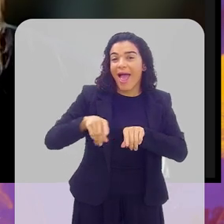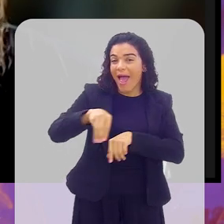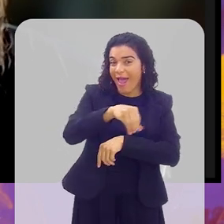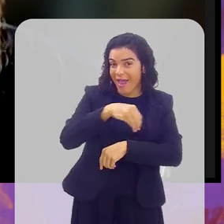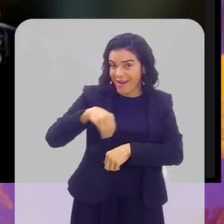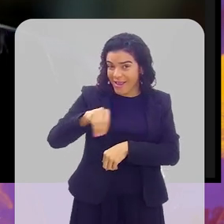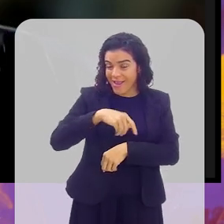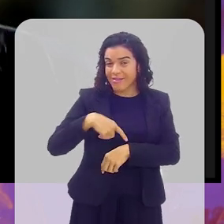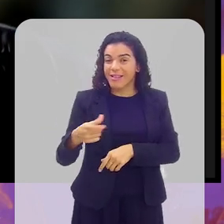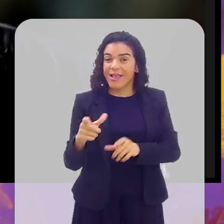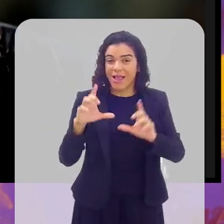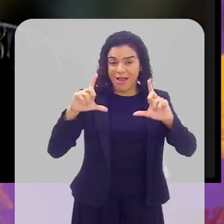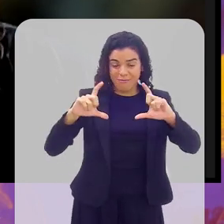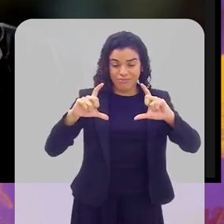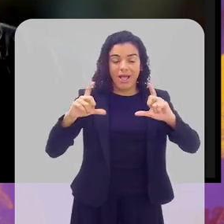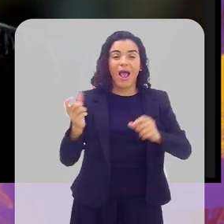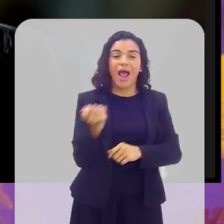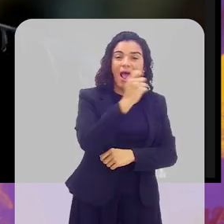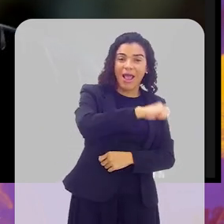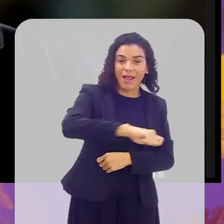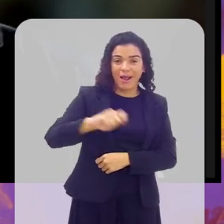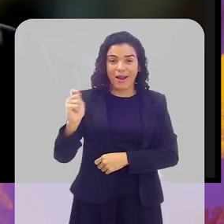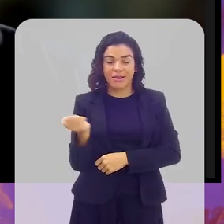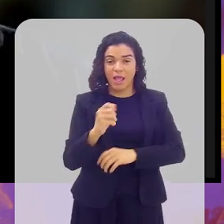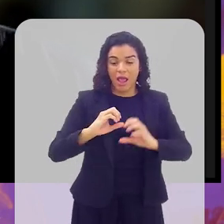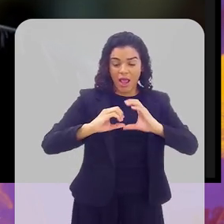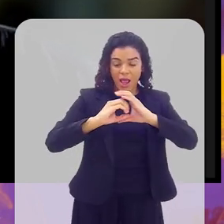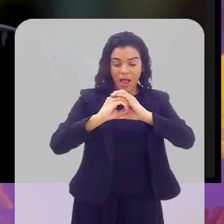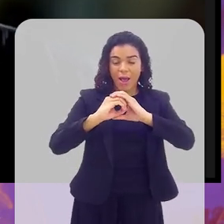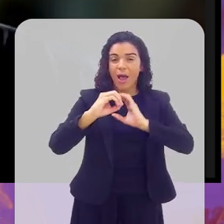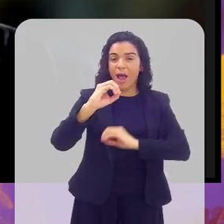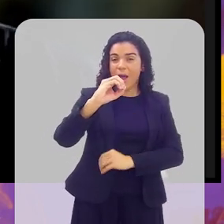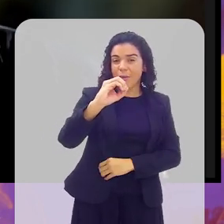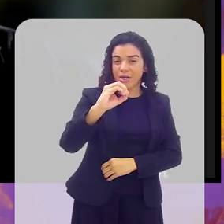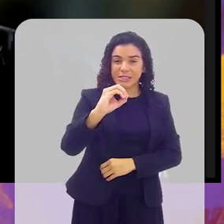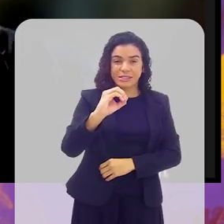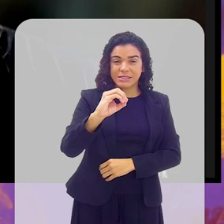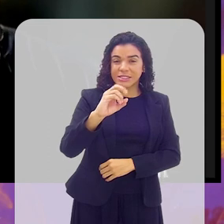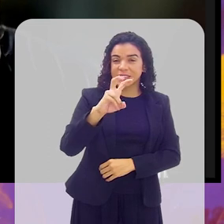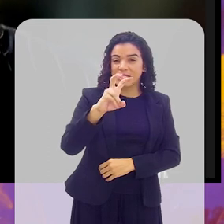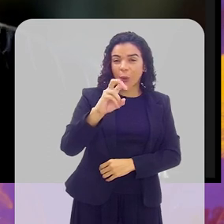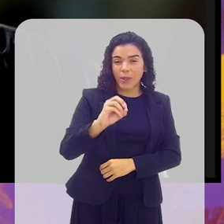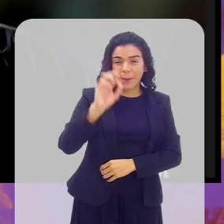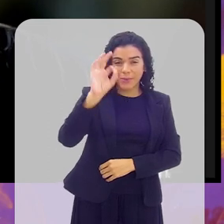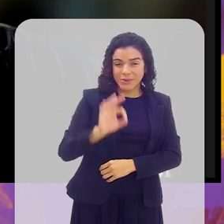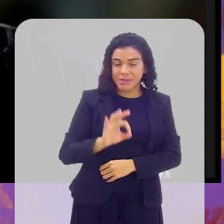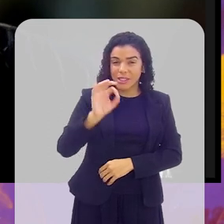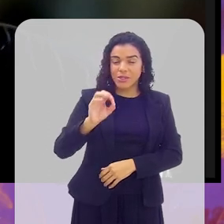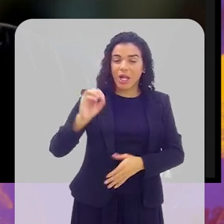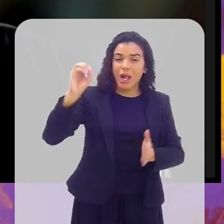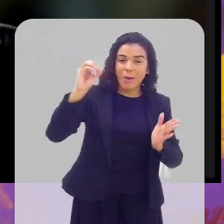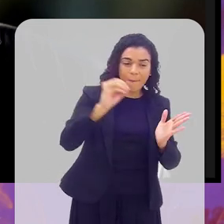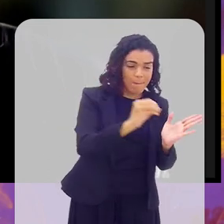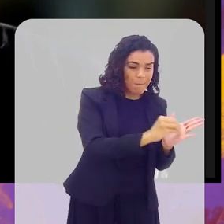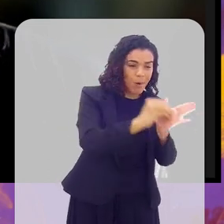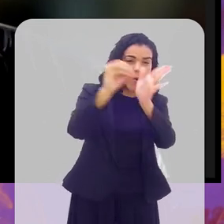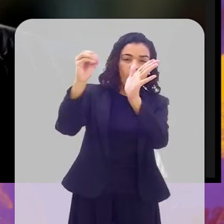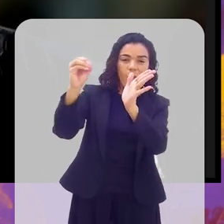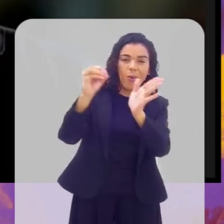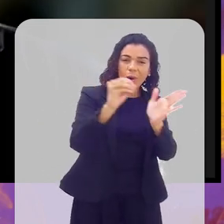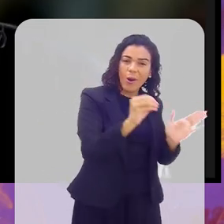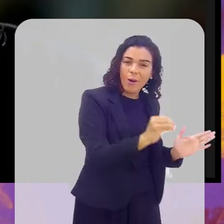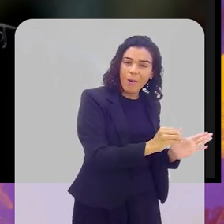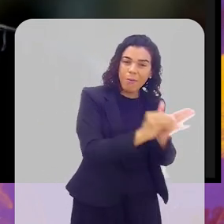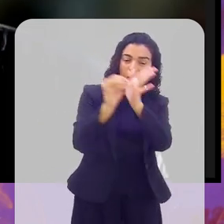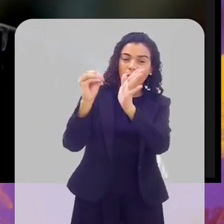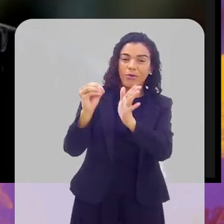Você tem a raquete que te ajuda, a bolinha, ela é com uma pressão de 50%, então ela não machuca. Então, na primeira